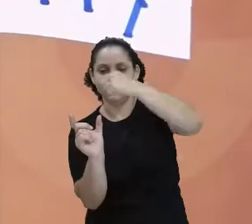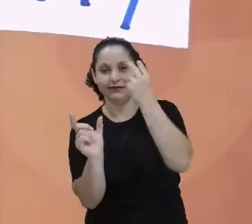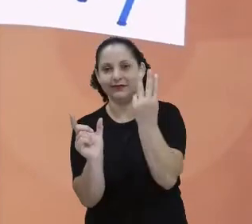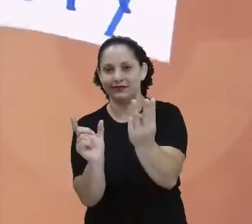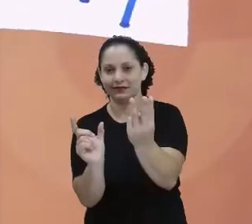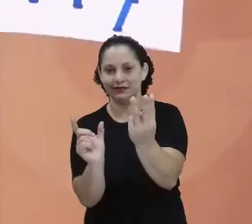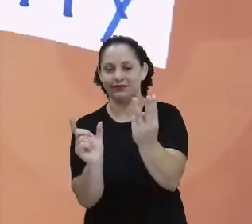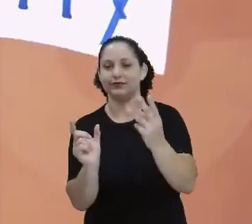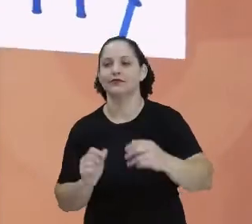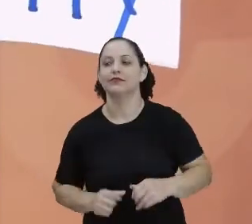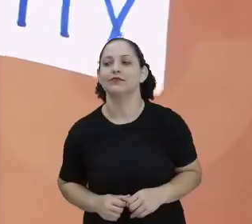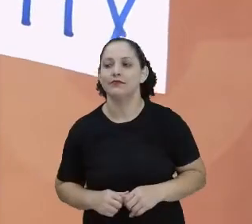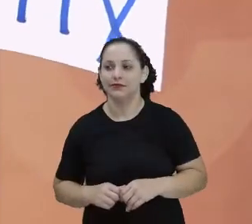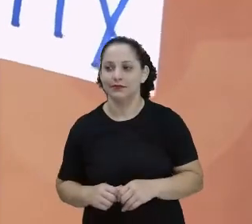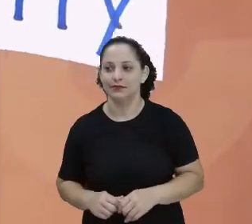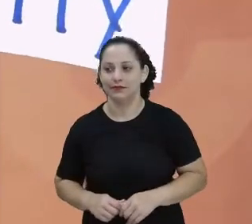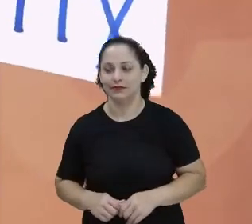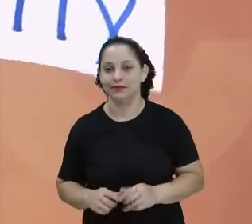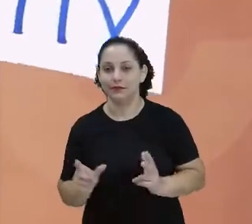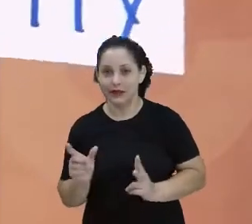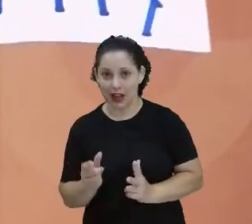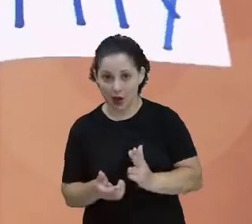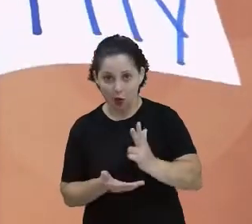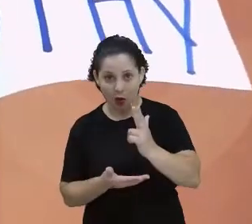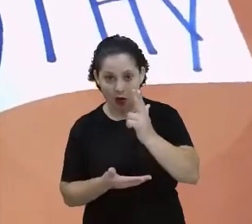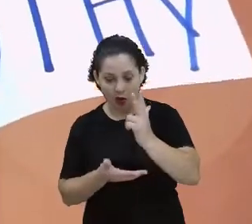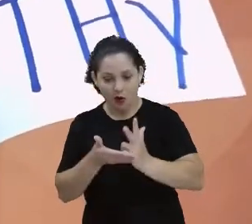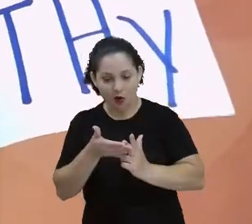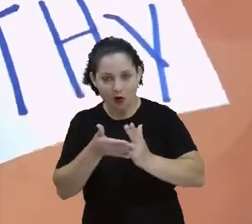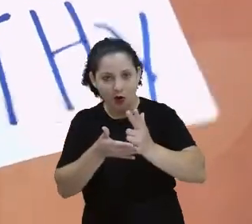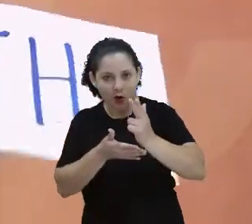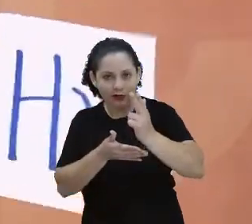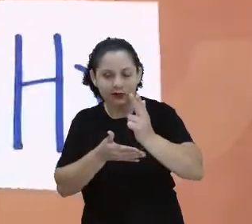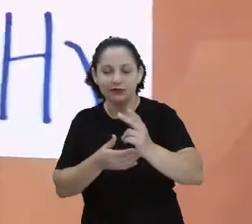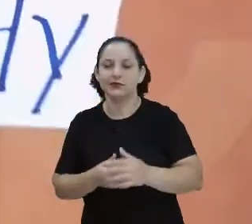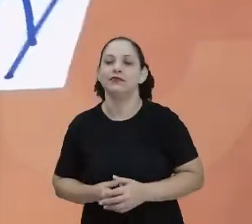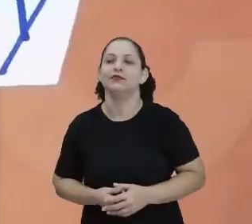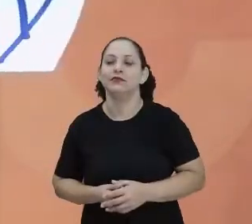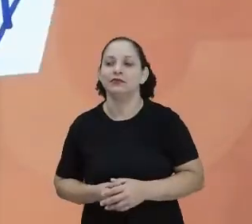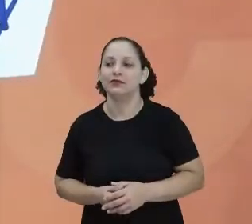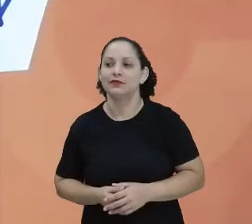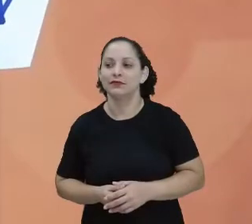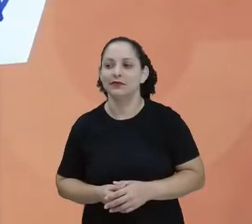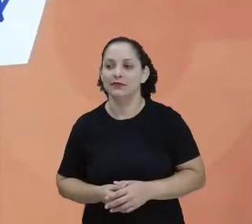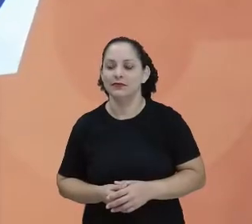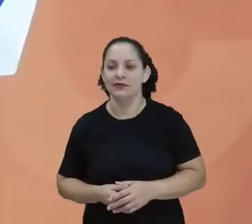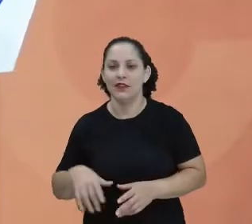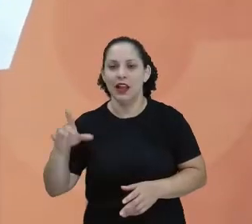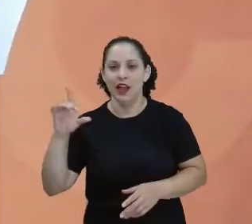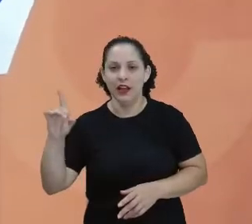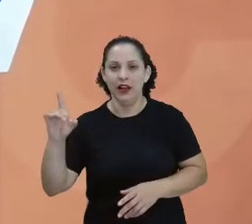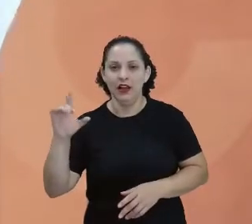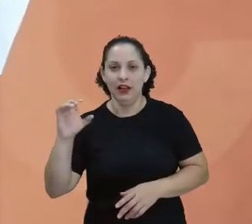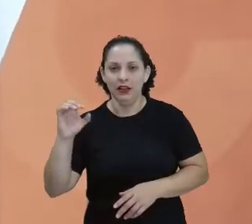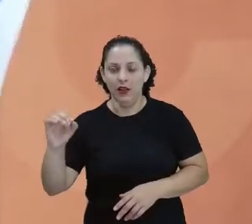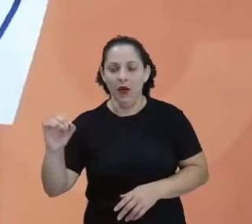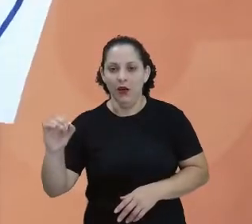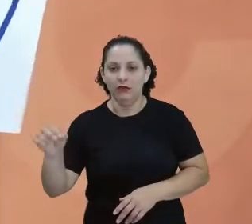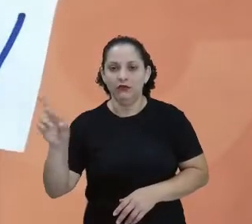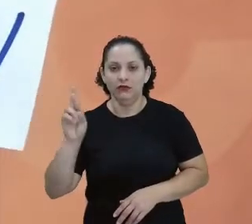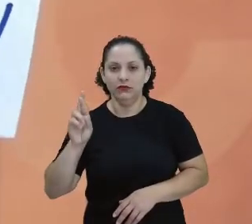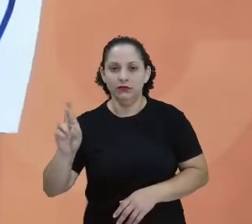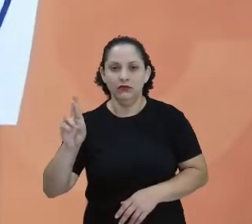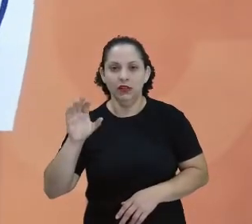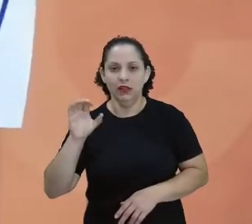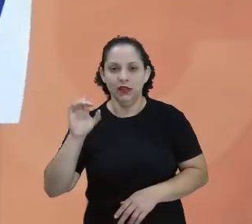Isso. Dó. Ó, tô cortando, ó. Dó. Ró. Olha. Dó,